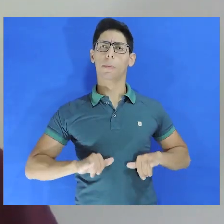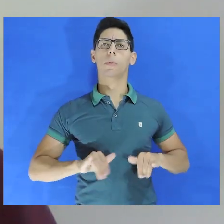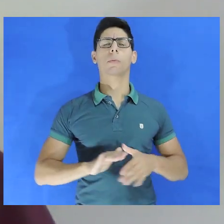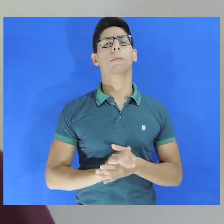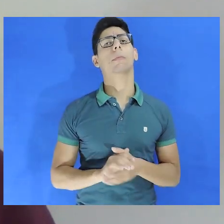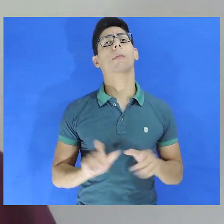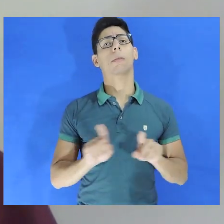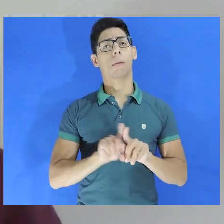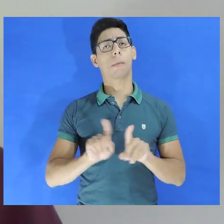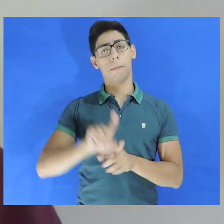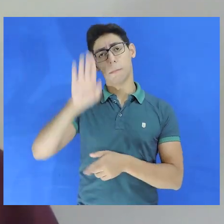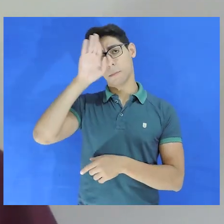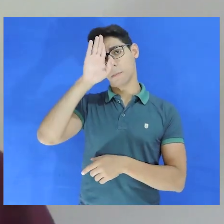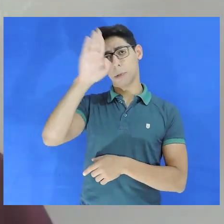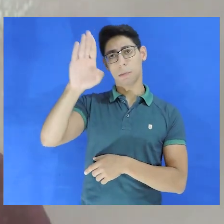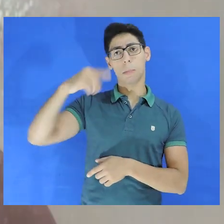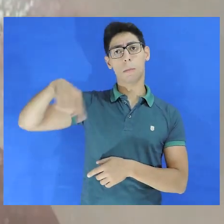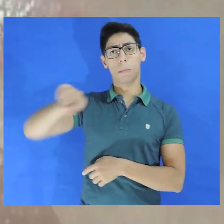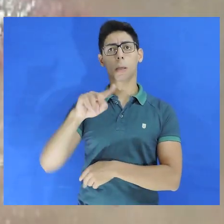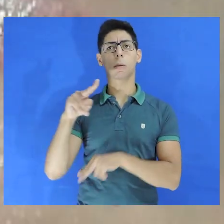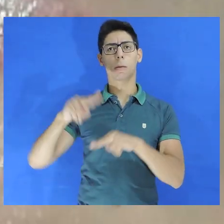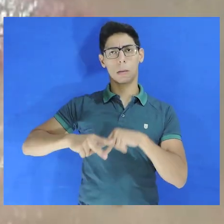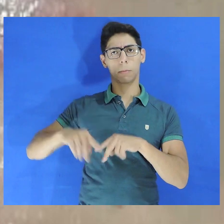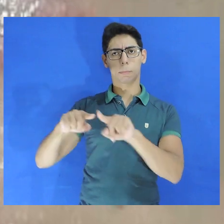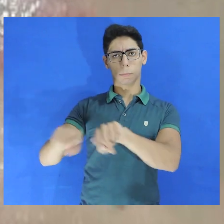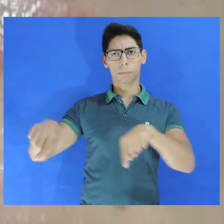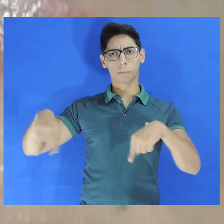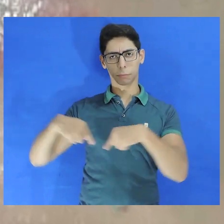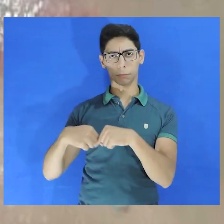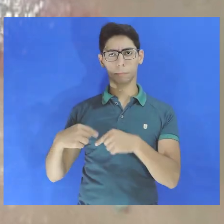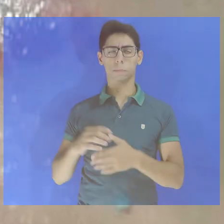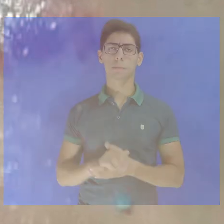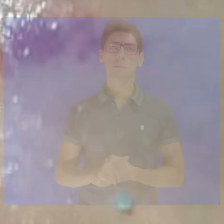Casas de torturas e maus tratos, especialmente no cárcere.